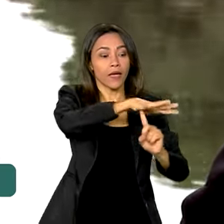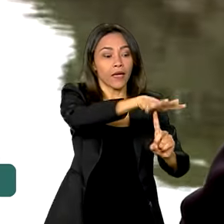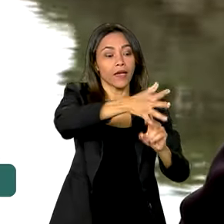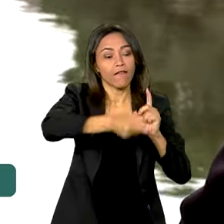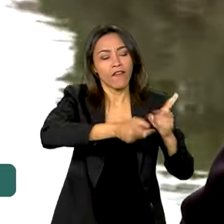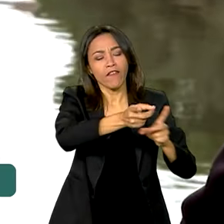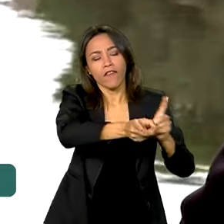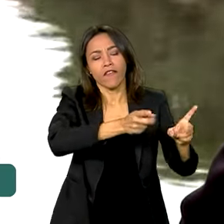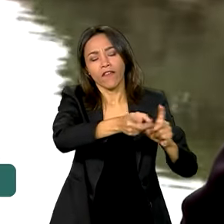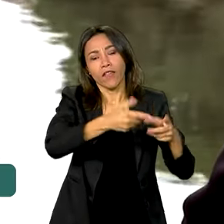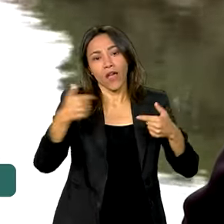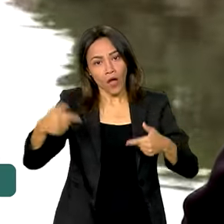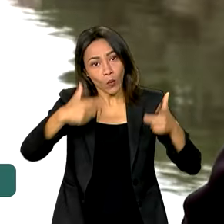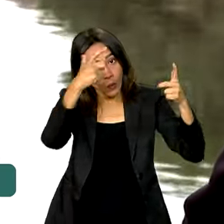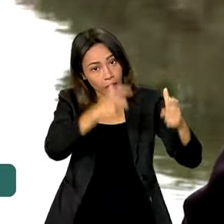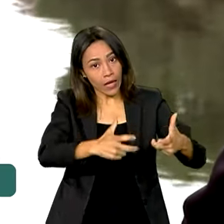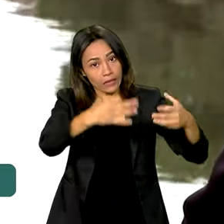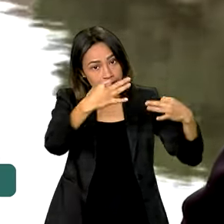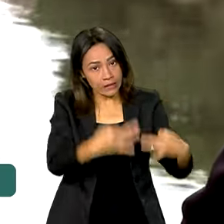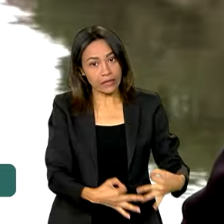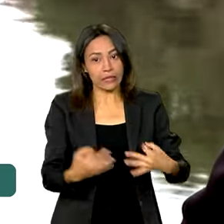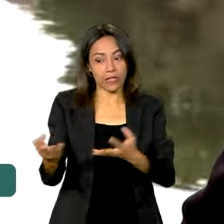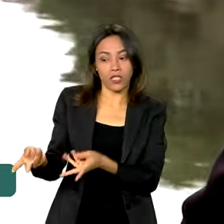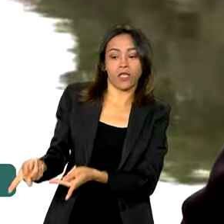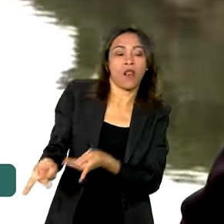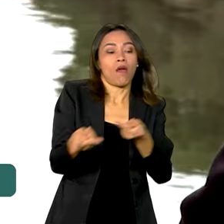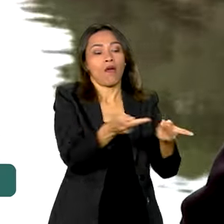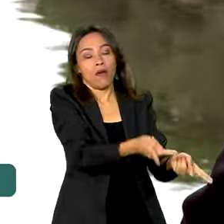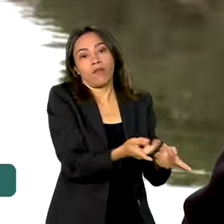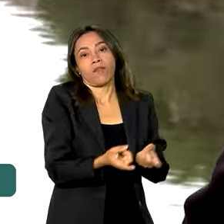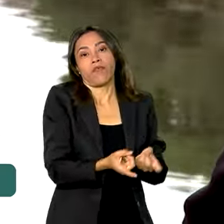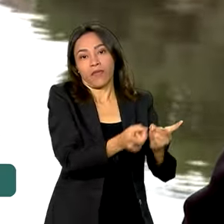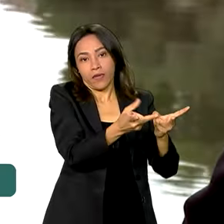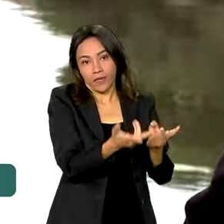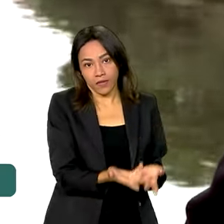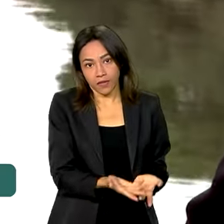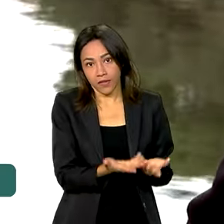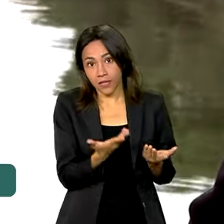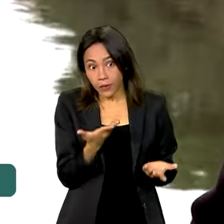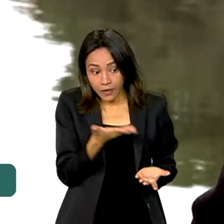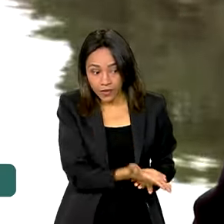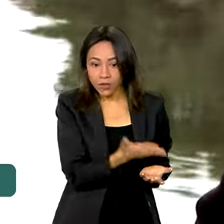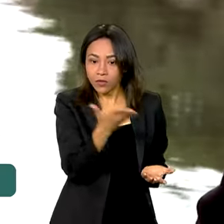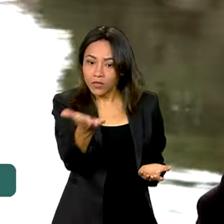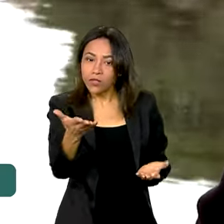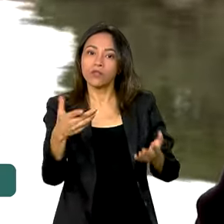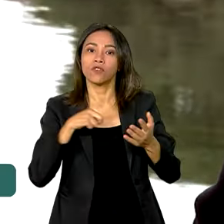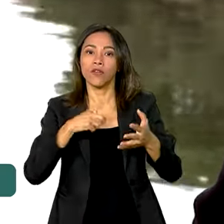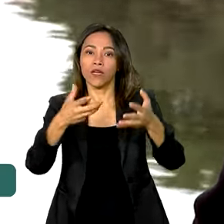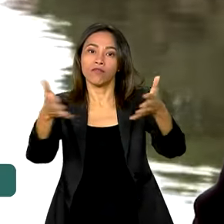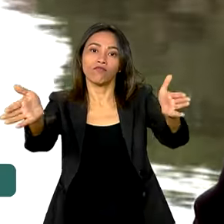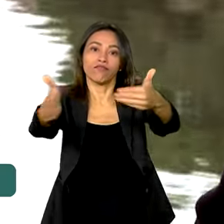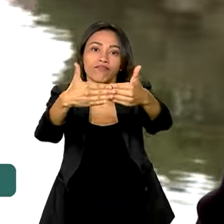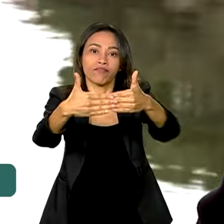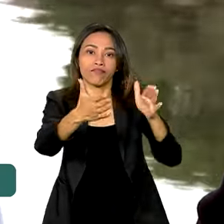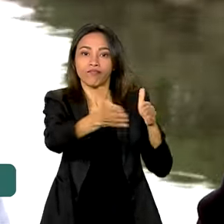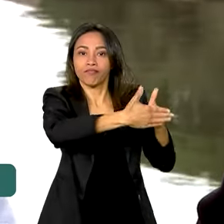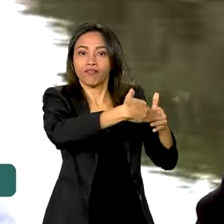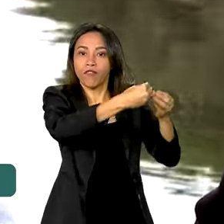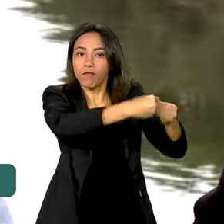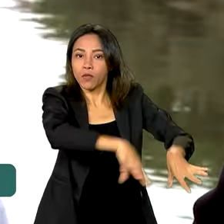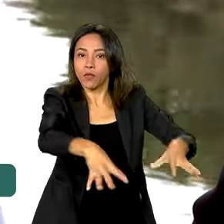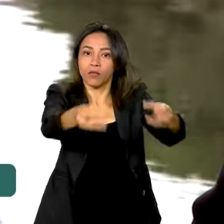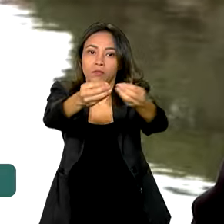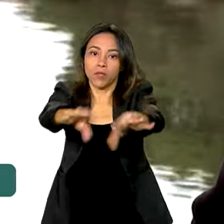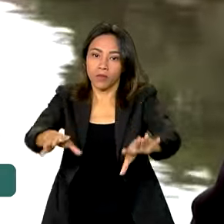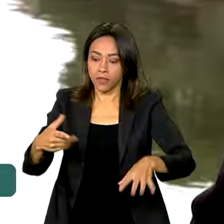fonte de que, para fazer a área maior, né? Então isso tudo foi afetado. Então quer dizer que tudo, que nem eu